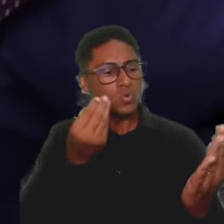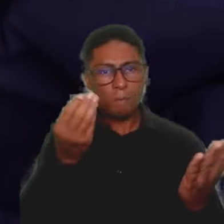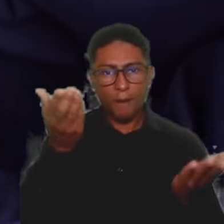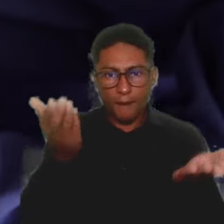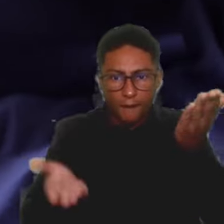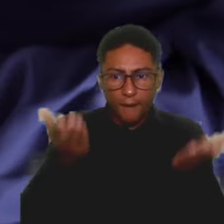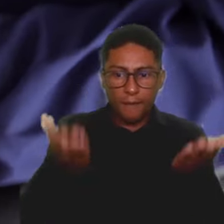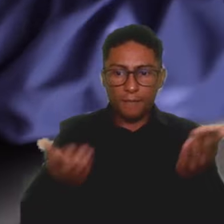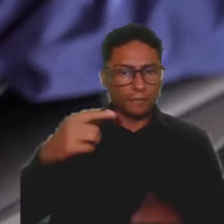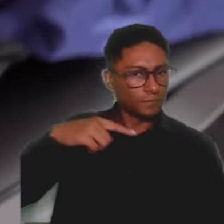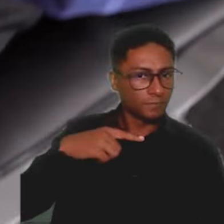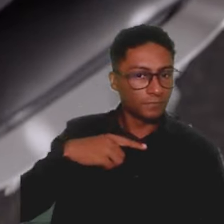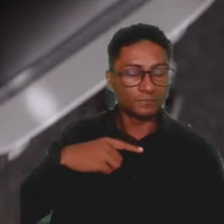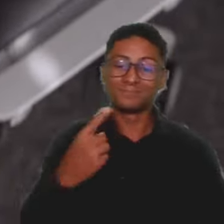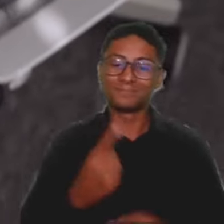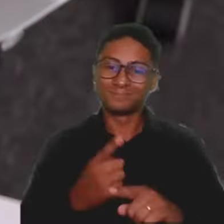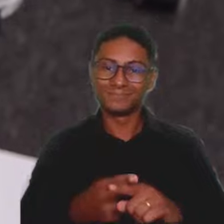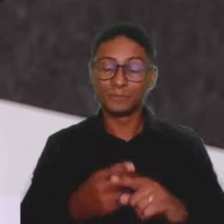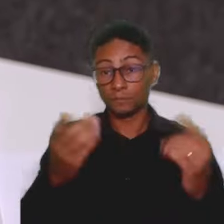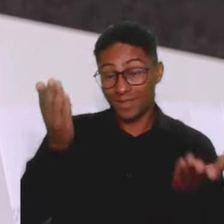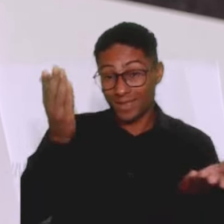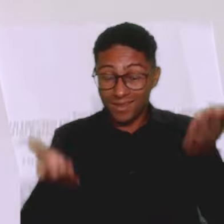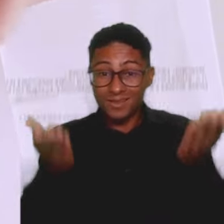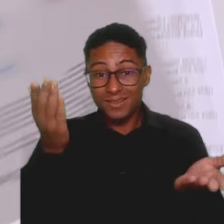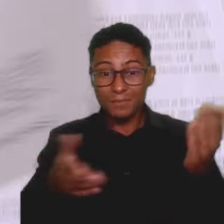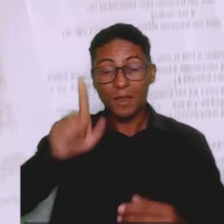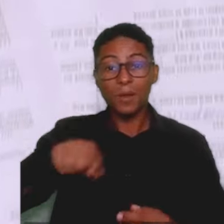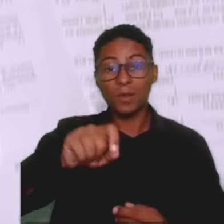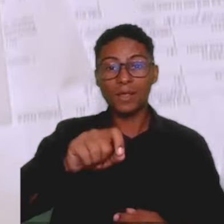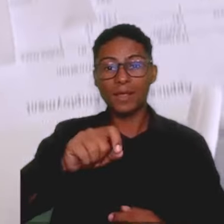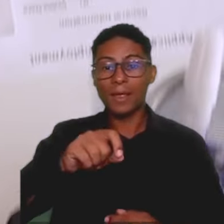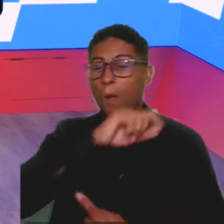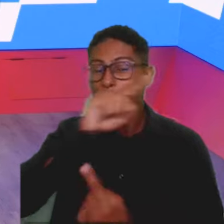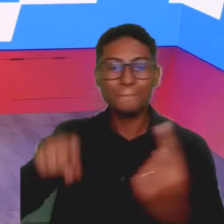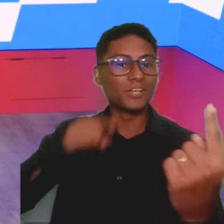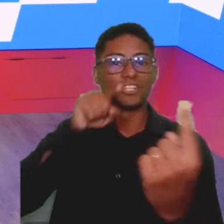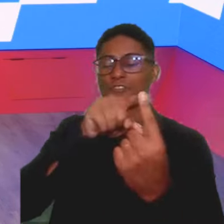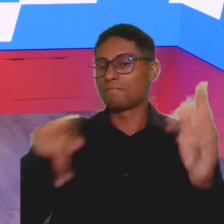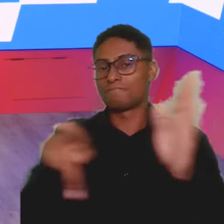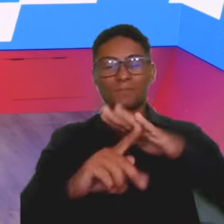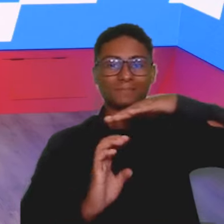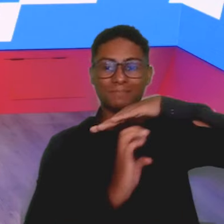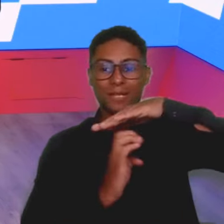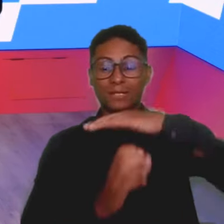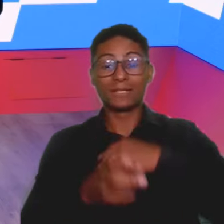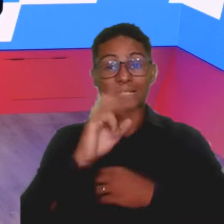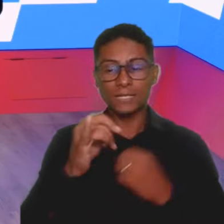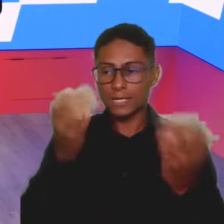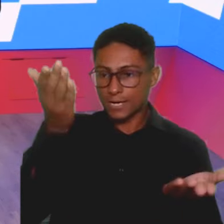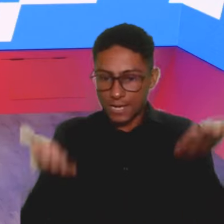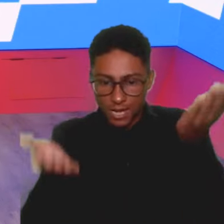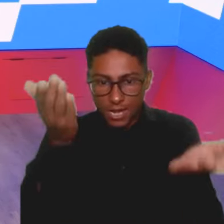que eu falo que o ponto de equilíbrio nada mais é do que a primeira meta comercial da empresa, quando a empresa está no zero a zero,